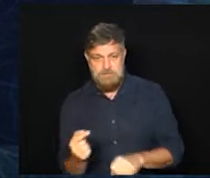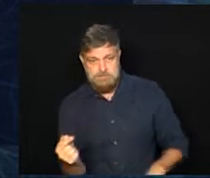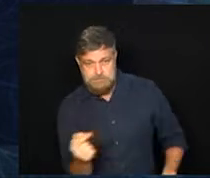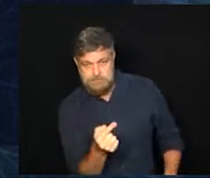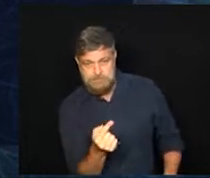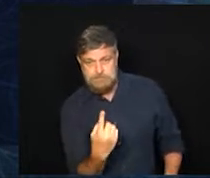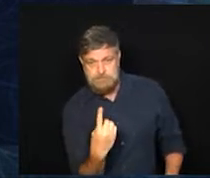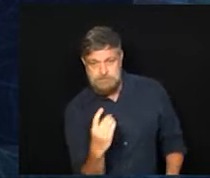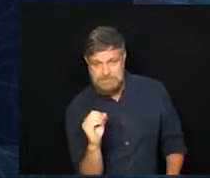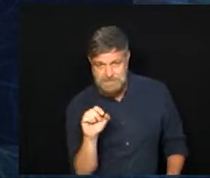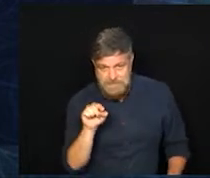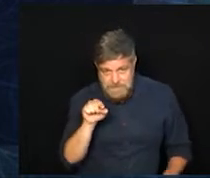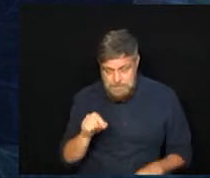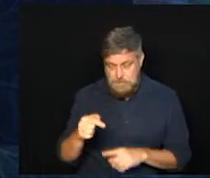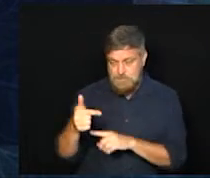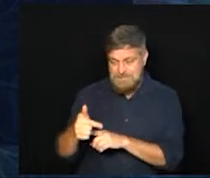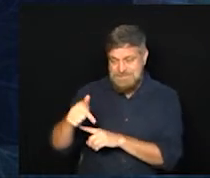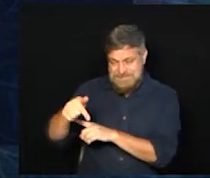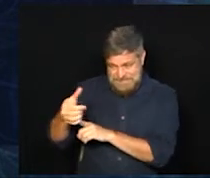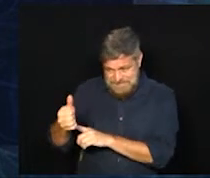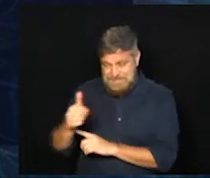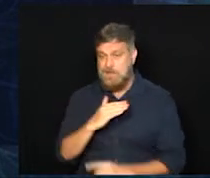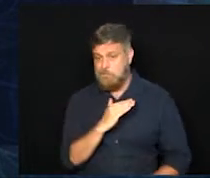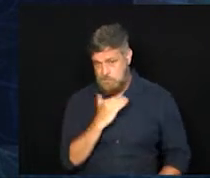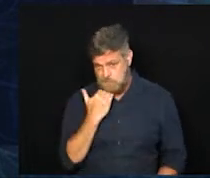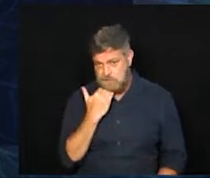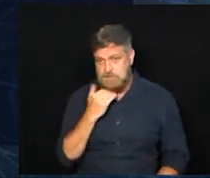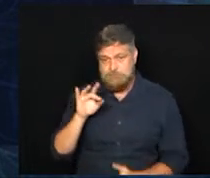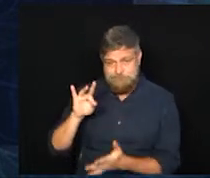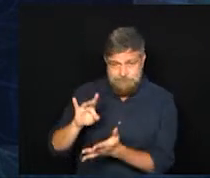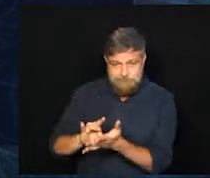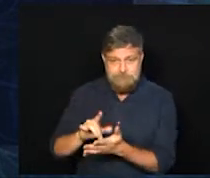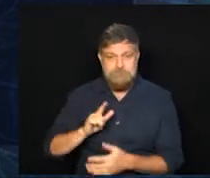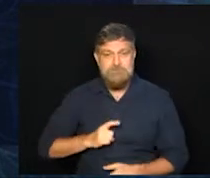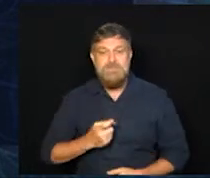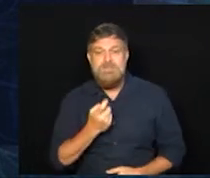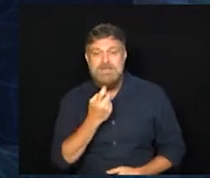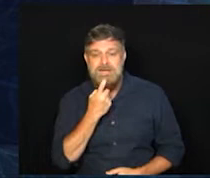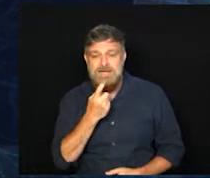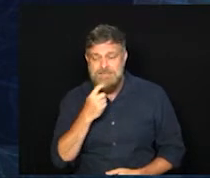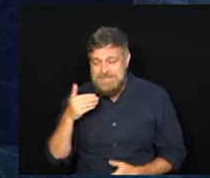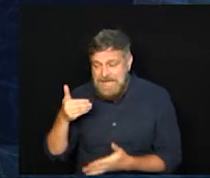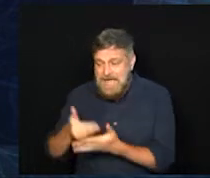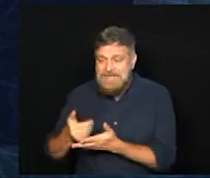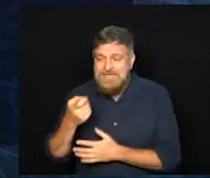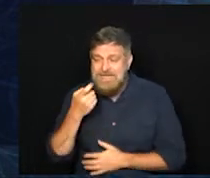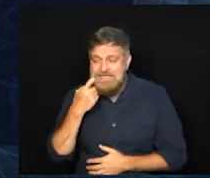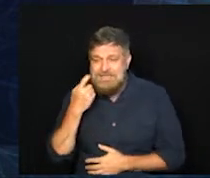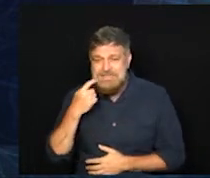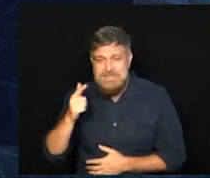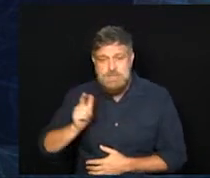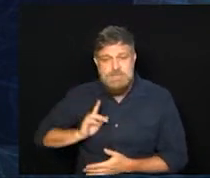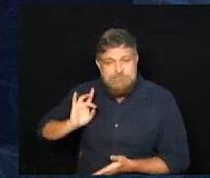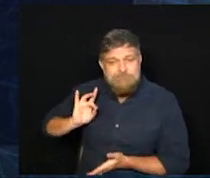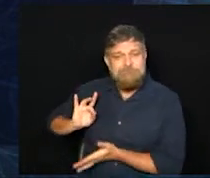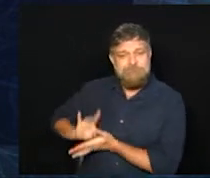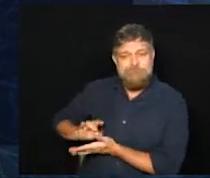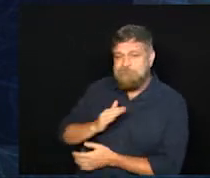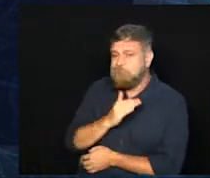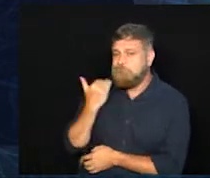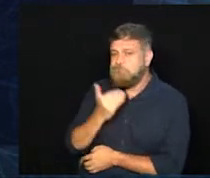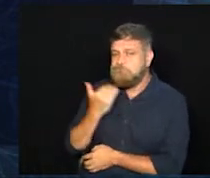mortes confirmadas devido a Covid-19 e Campinas até a última sexta-feira tinha confirmação de 4